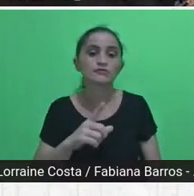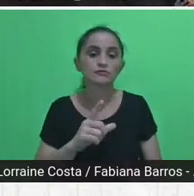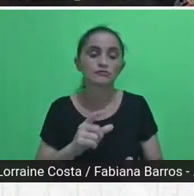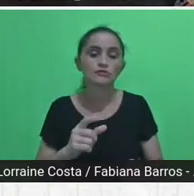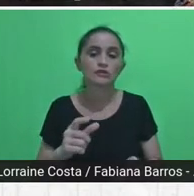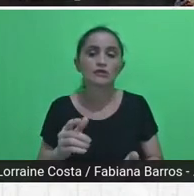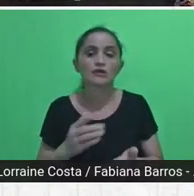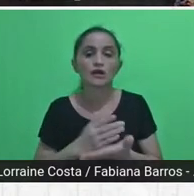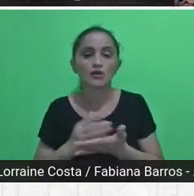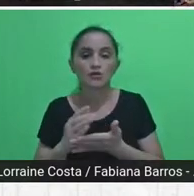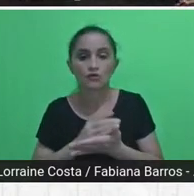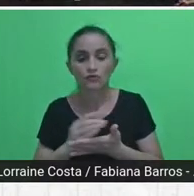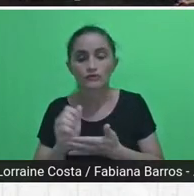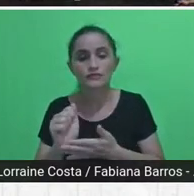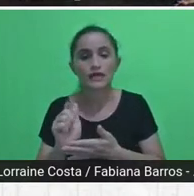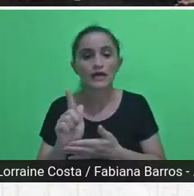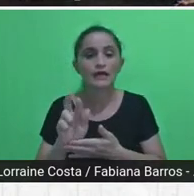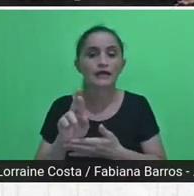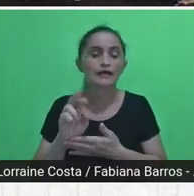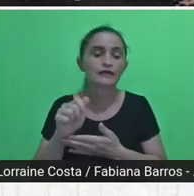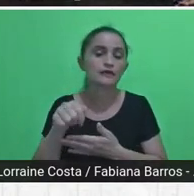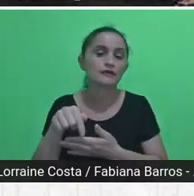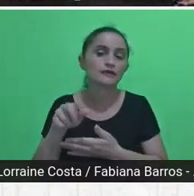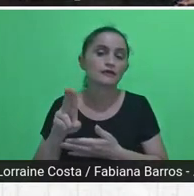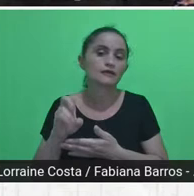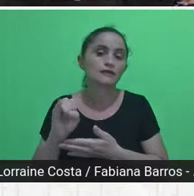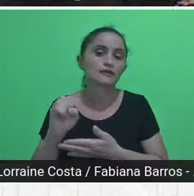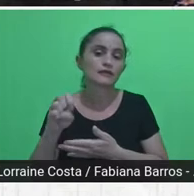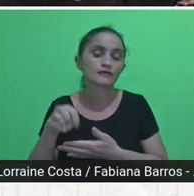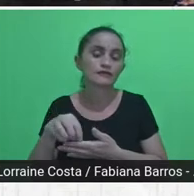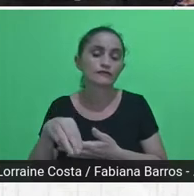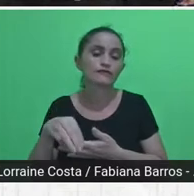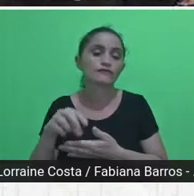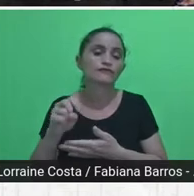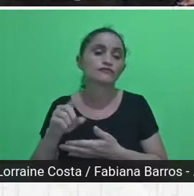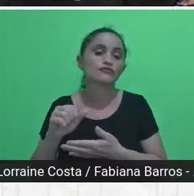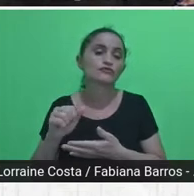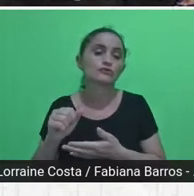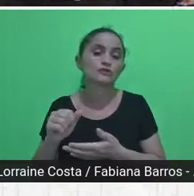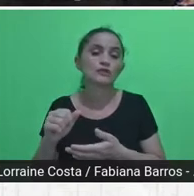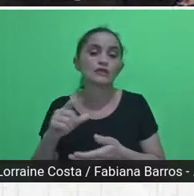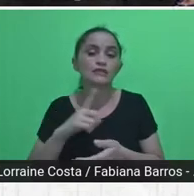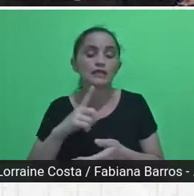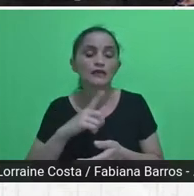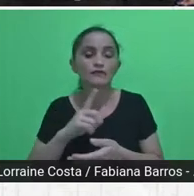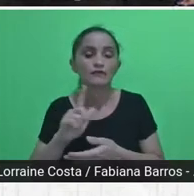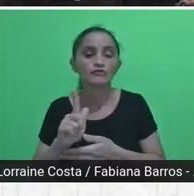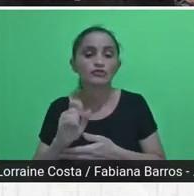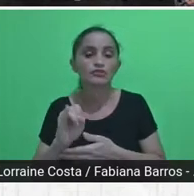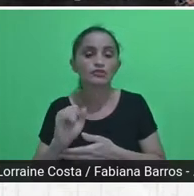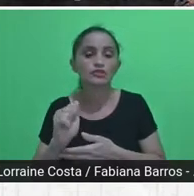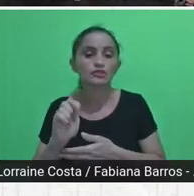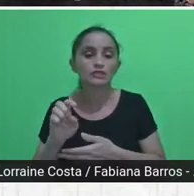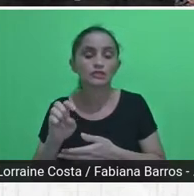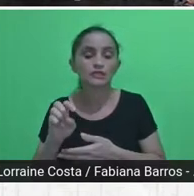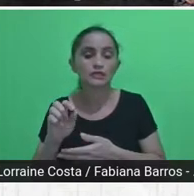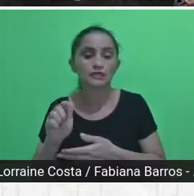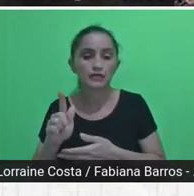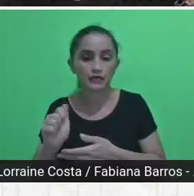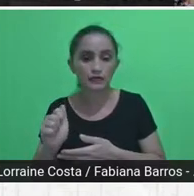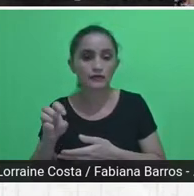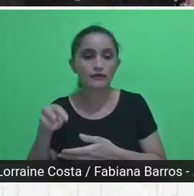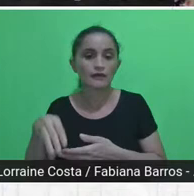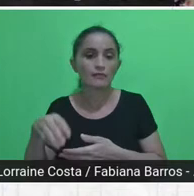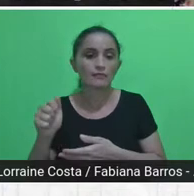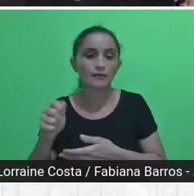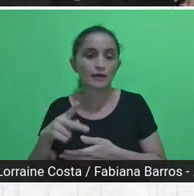vinculado o Giga Mapping com a integridade em equipe, associando esses dois